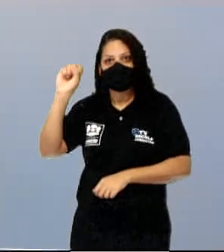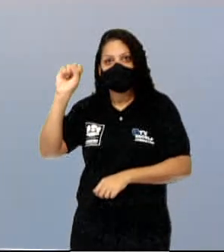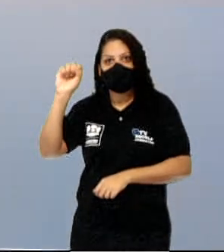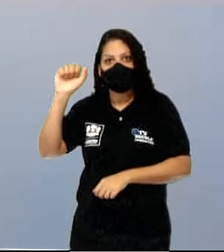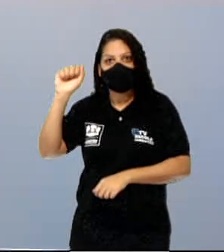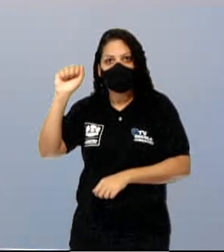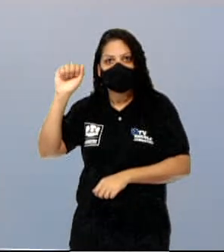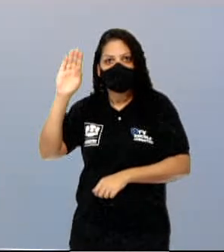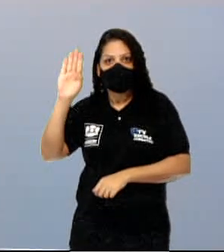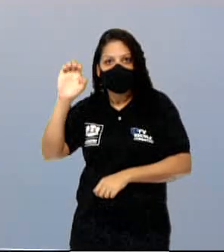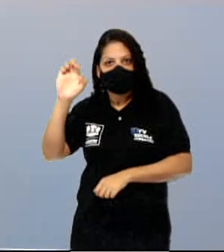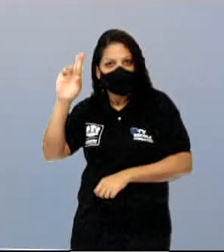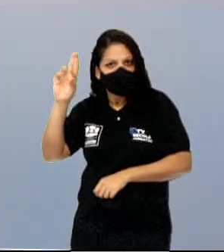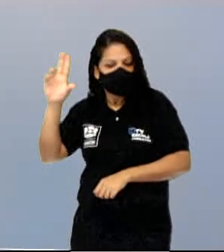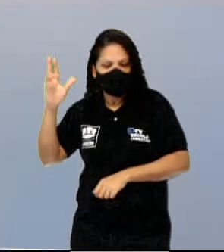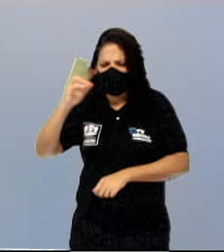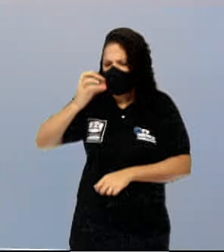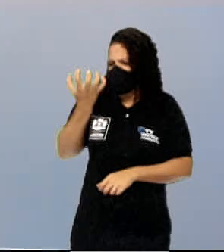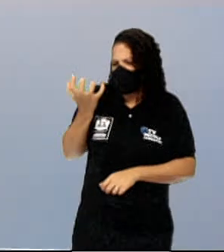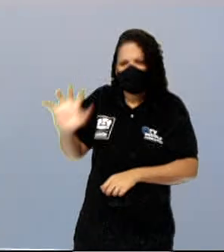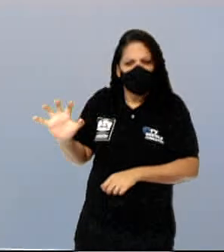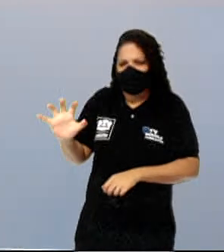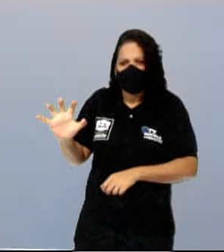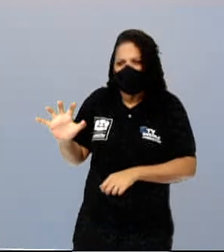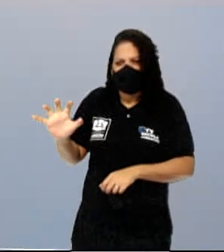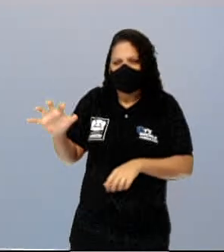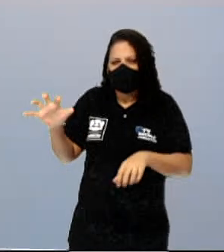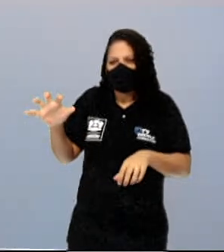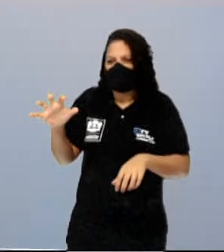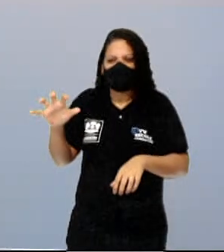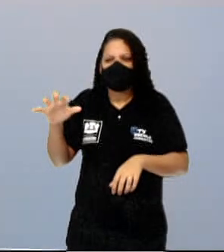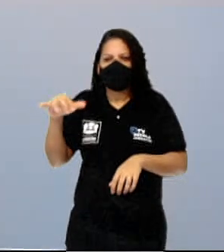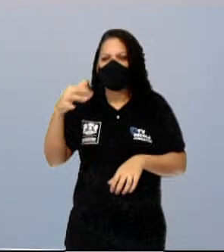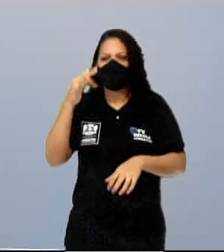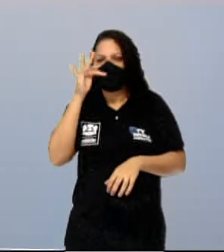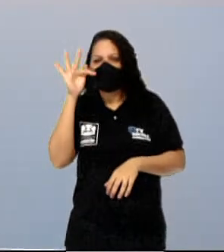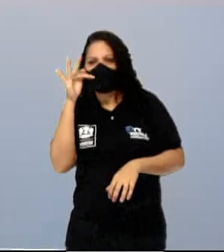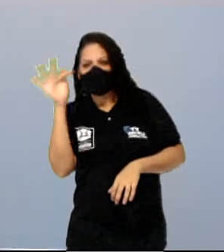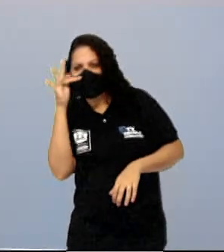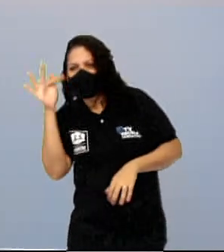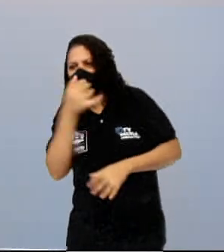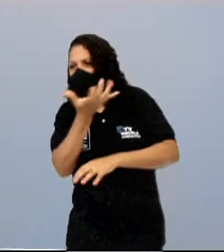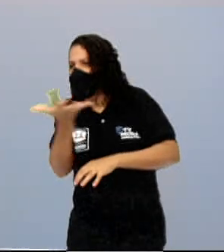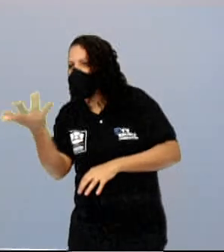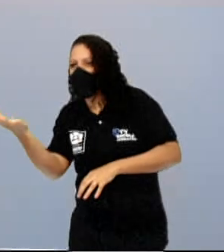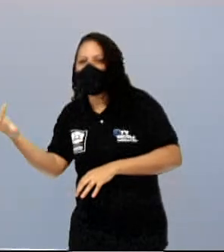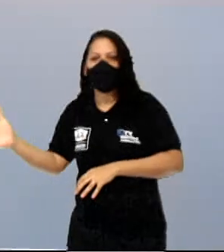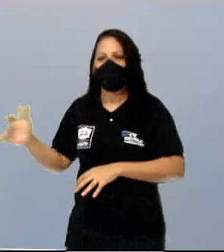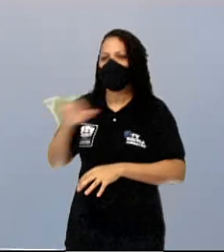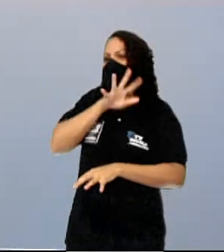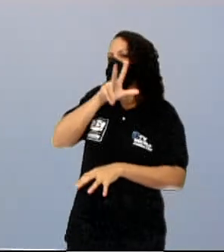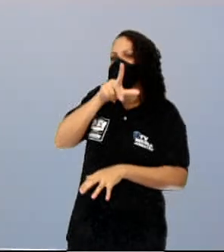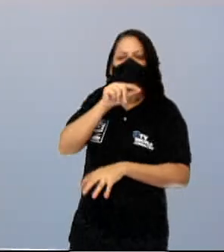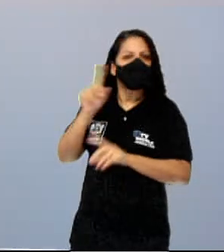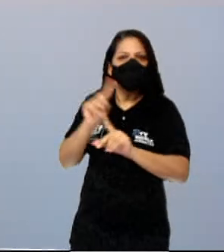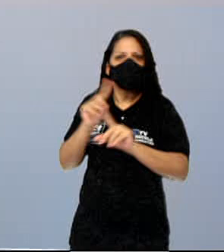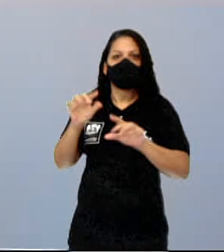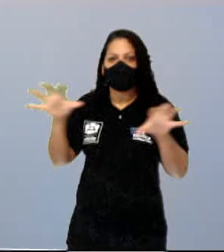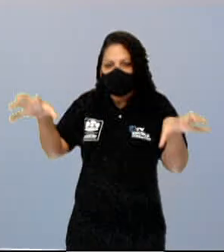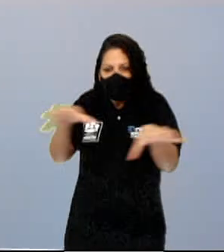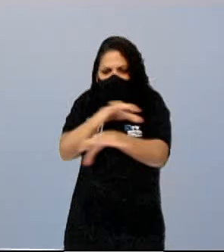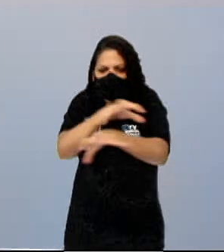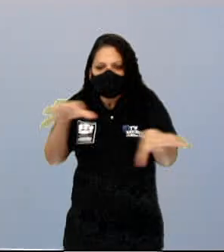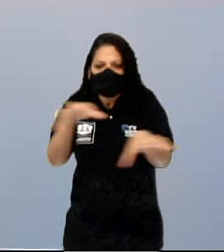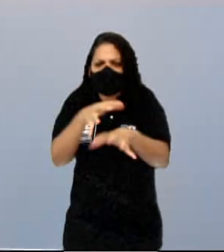quero só falar de fauna, de flora, eu quero uma visão integrada das paisagens. E assim surgiram os domínios